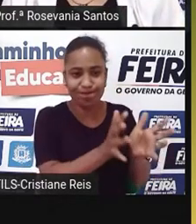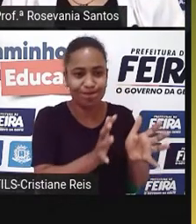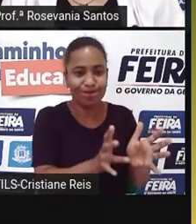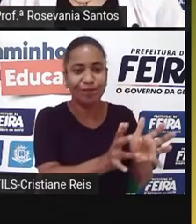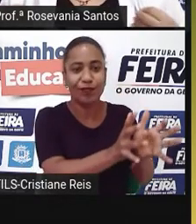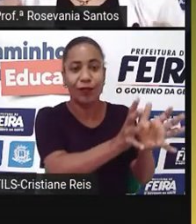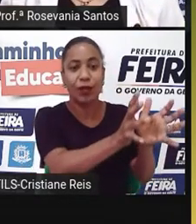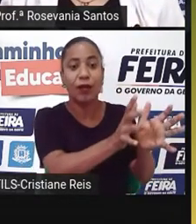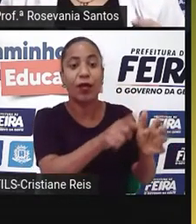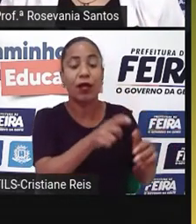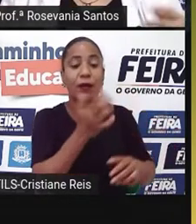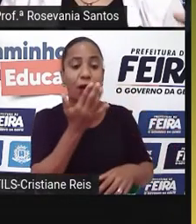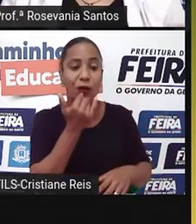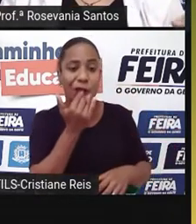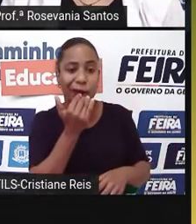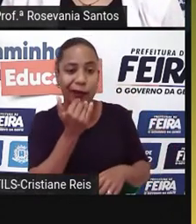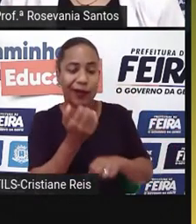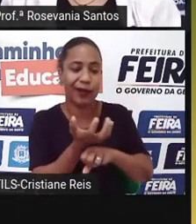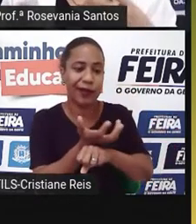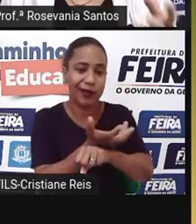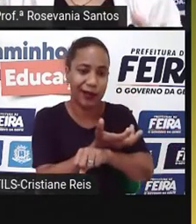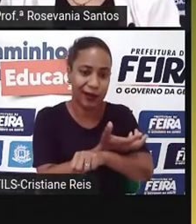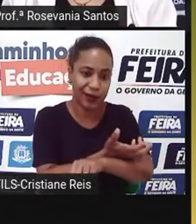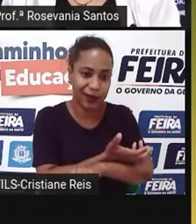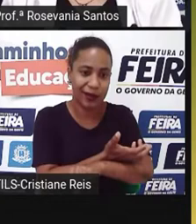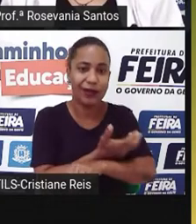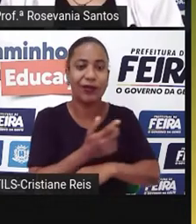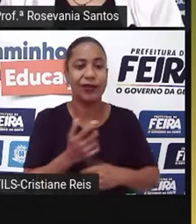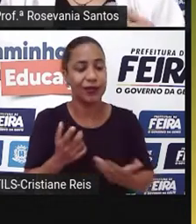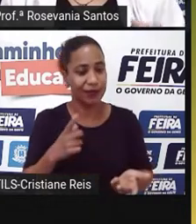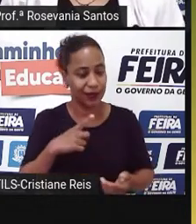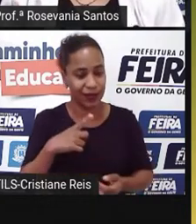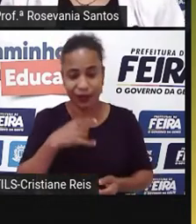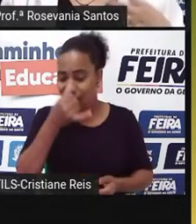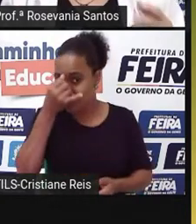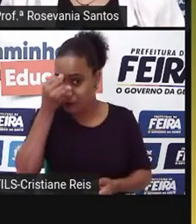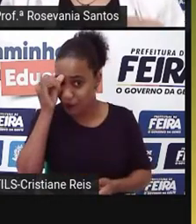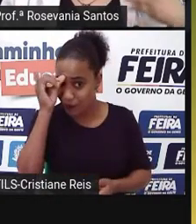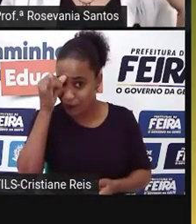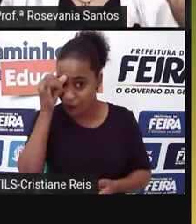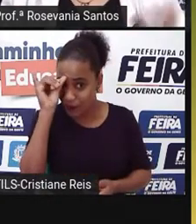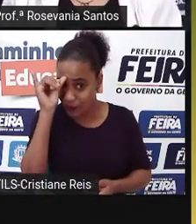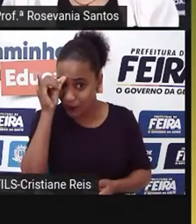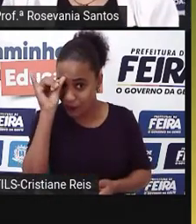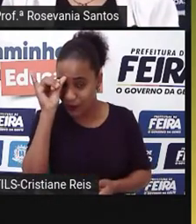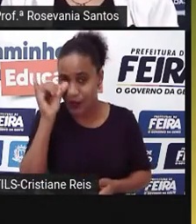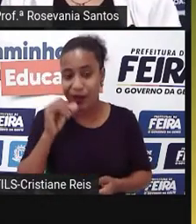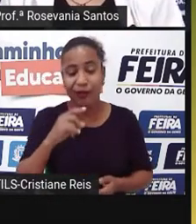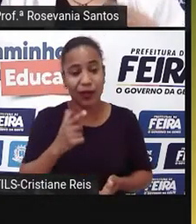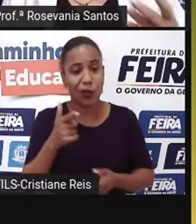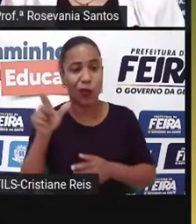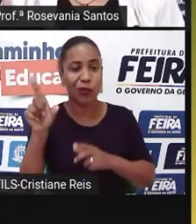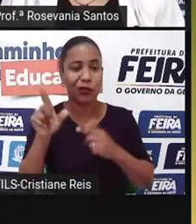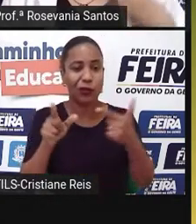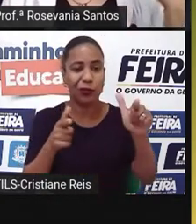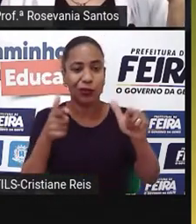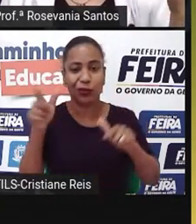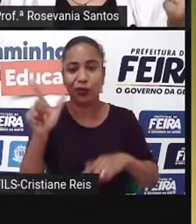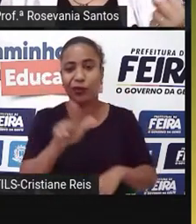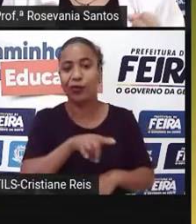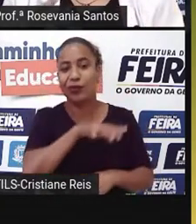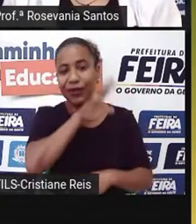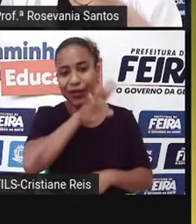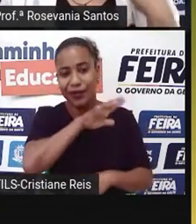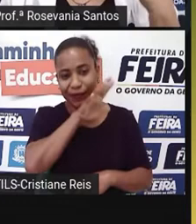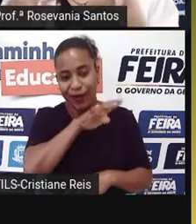oportunidade. É claro que aqui a gente está falando dos bovinos, mas tem também todos os outros animais. As cabras,